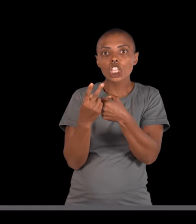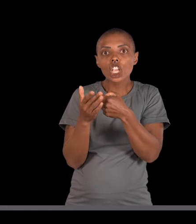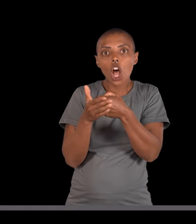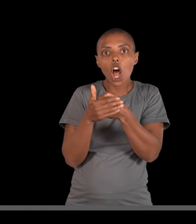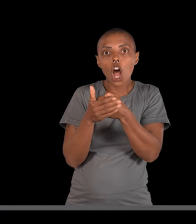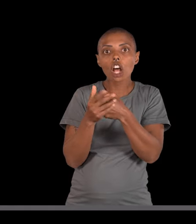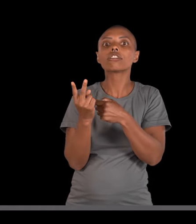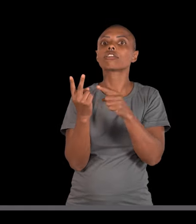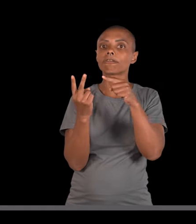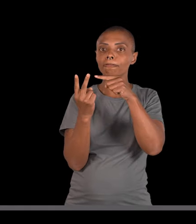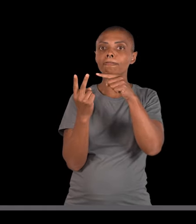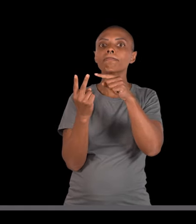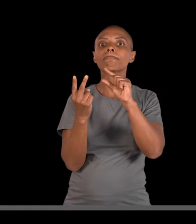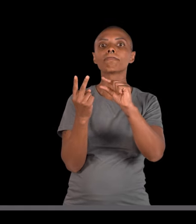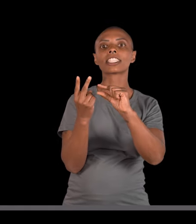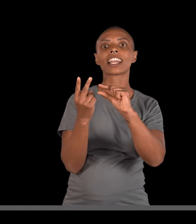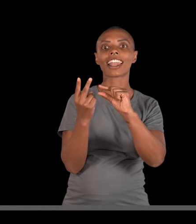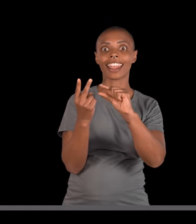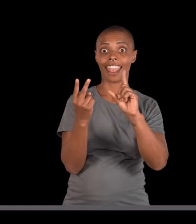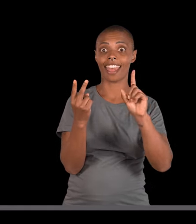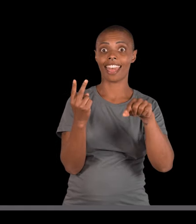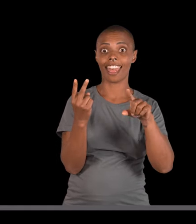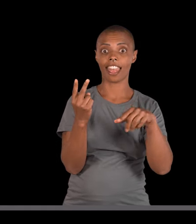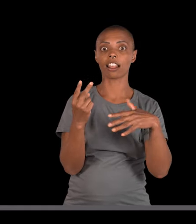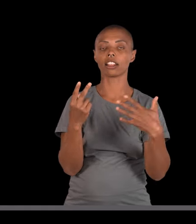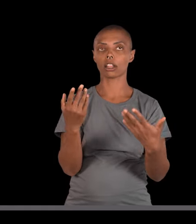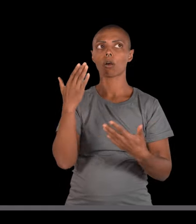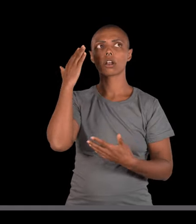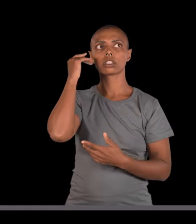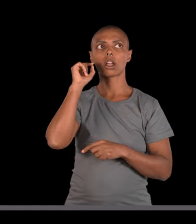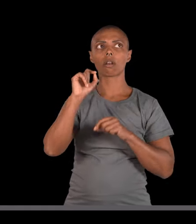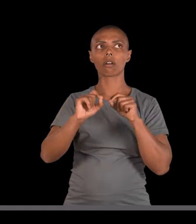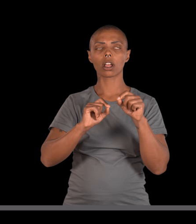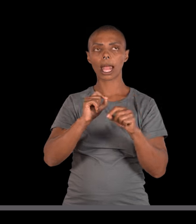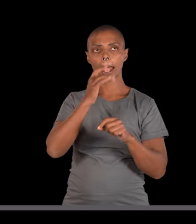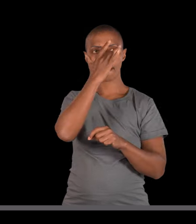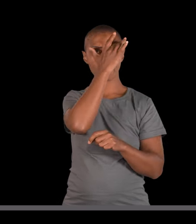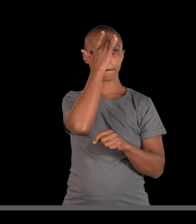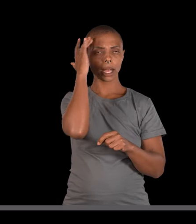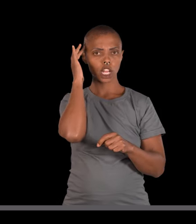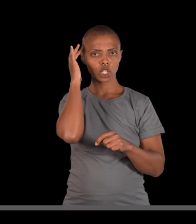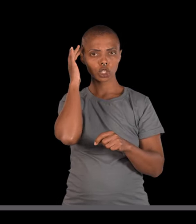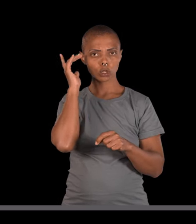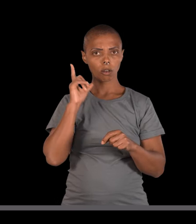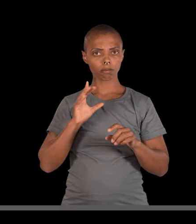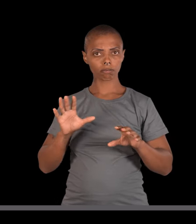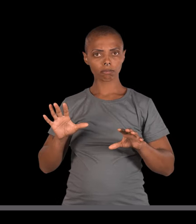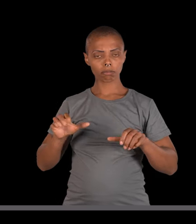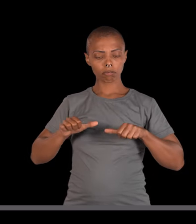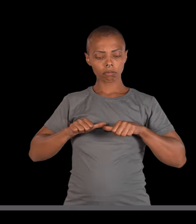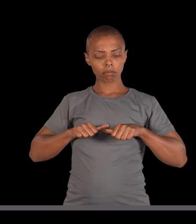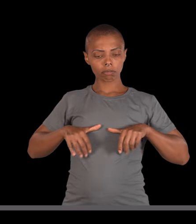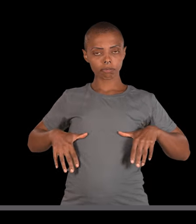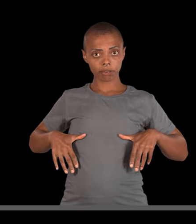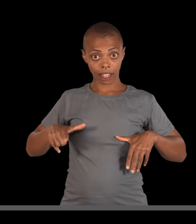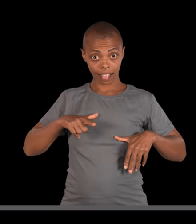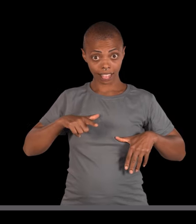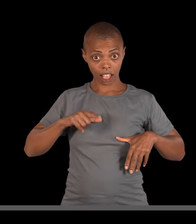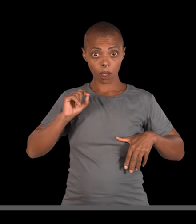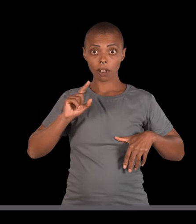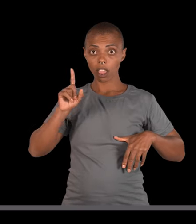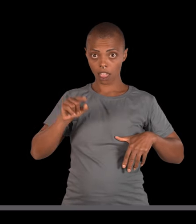que está escondido ele está em recesso. Logo, eu já sei que quem tem fibrose cística é o que?